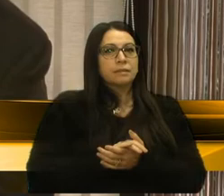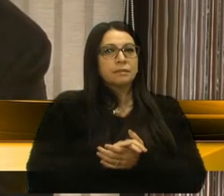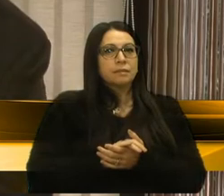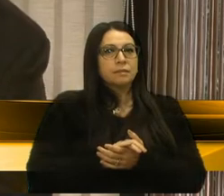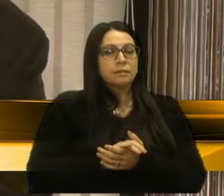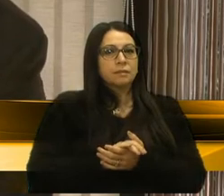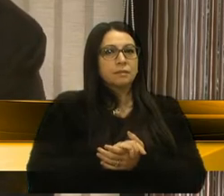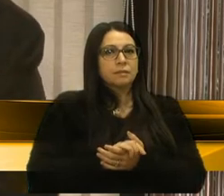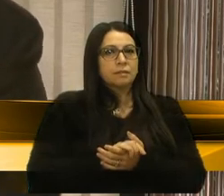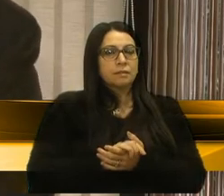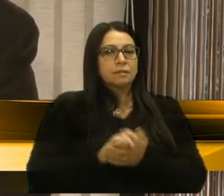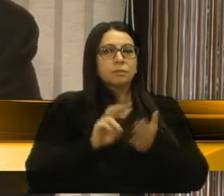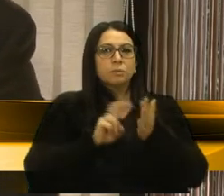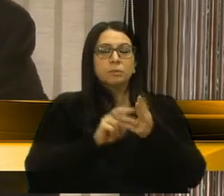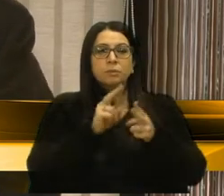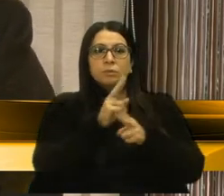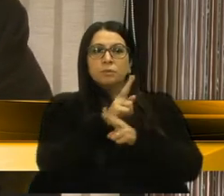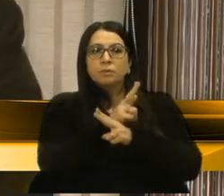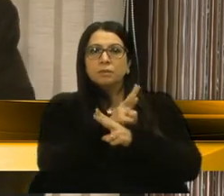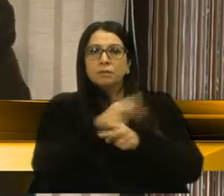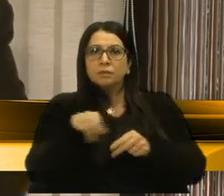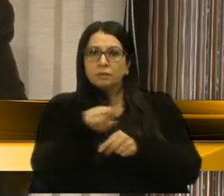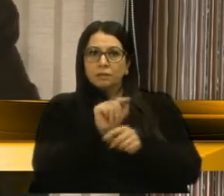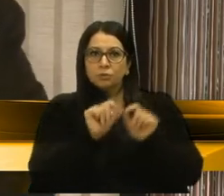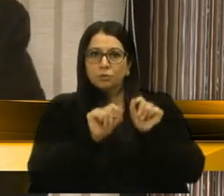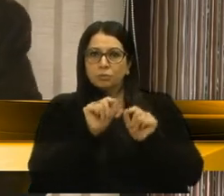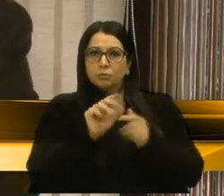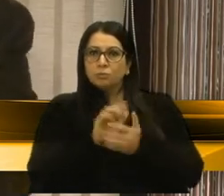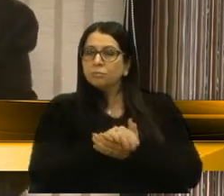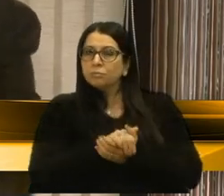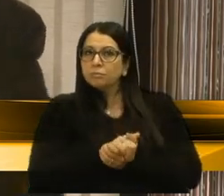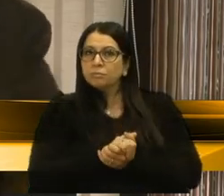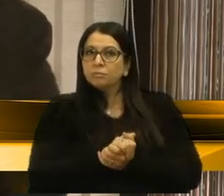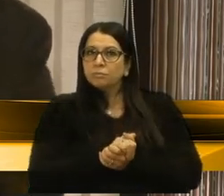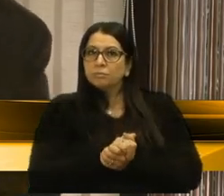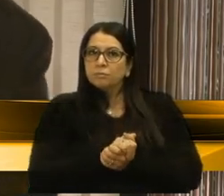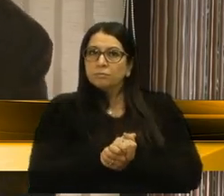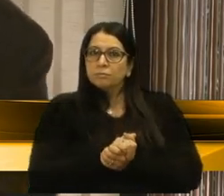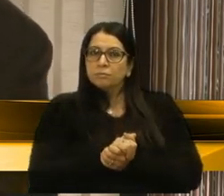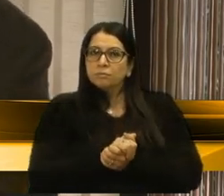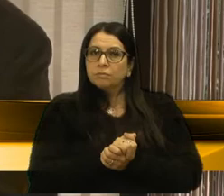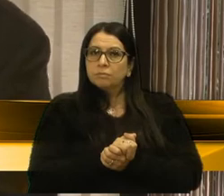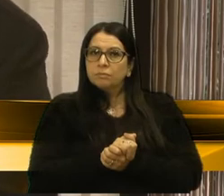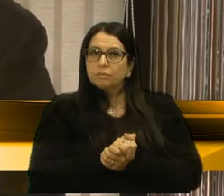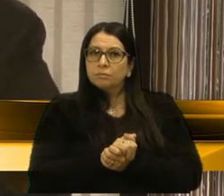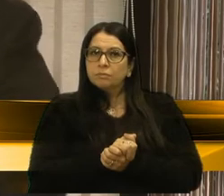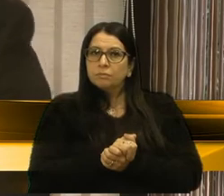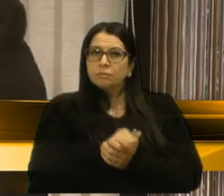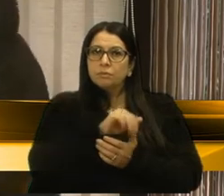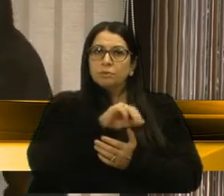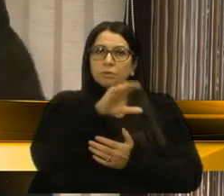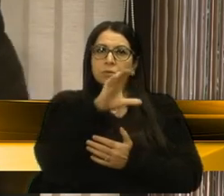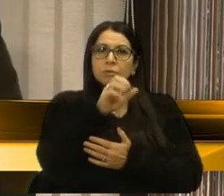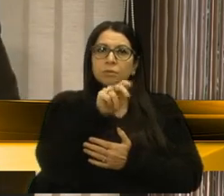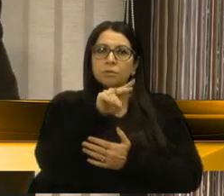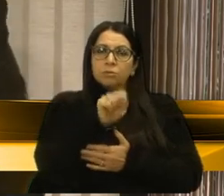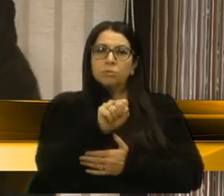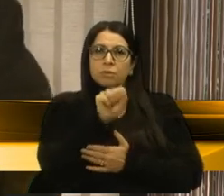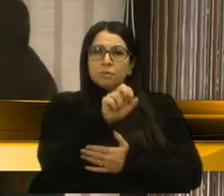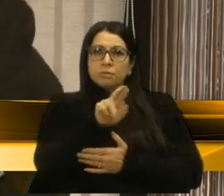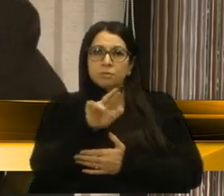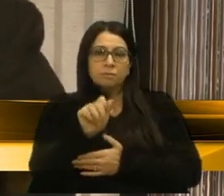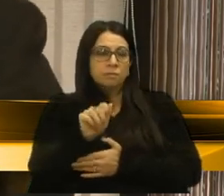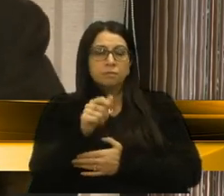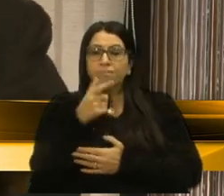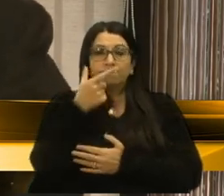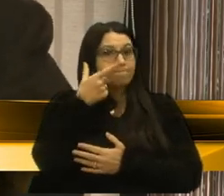sobre a questão do... principalmente a questão do Corpo da Serra, foi difícil, nós não conseguíamos